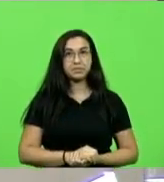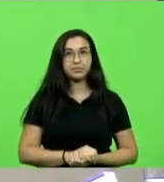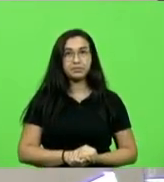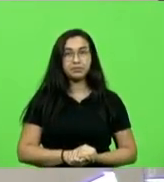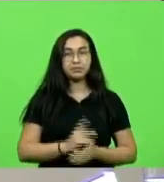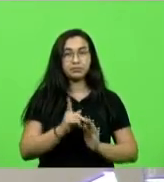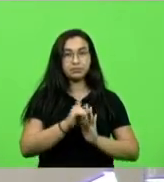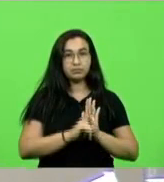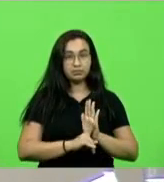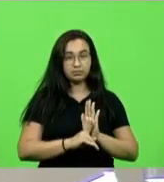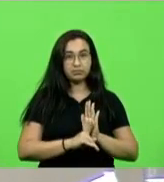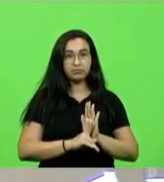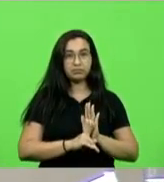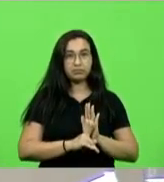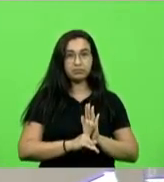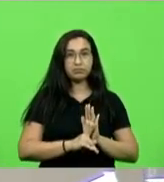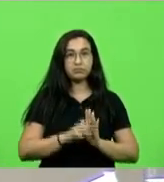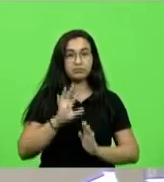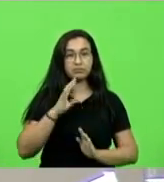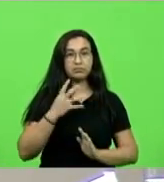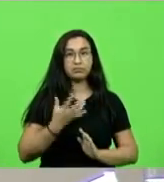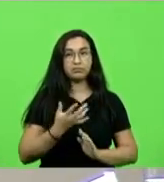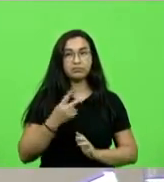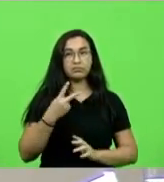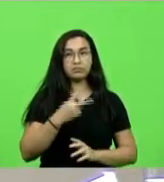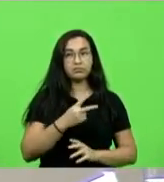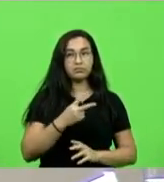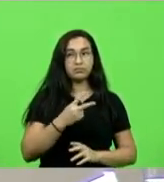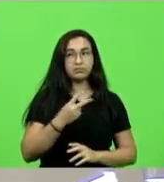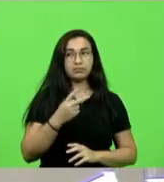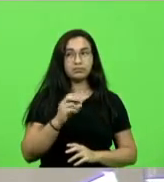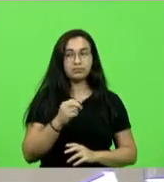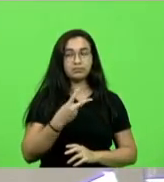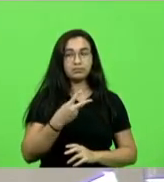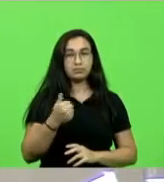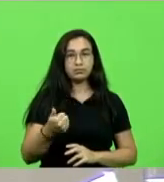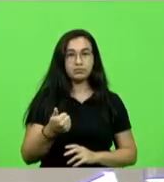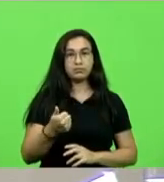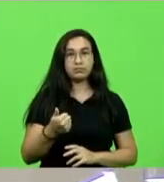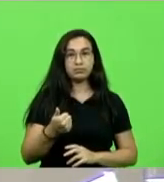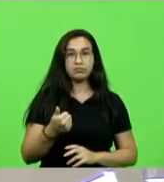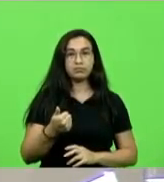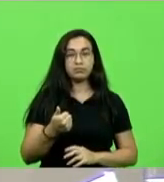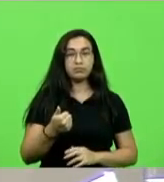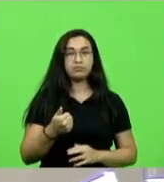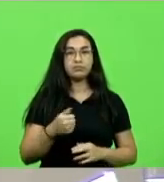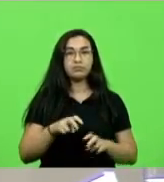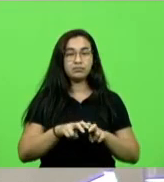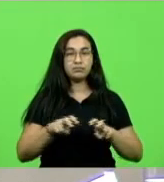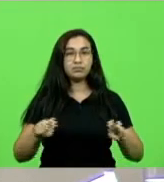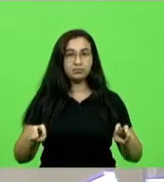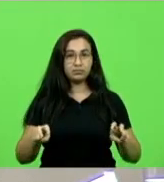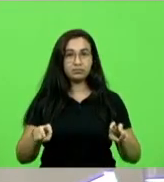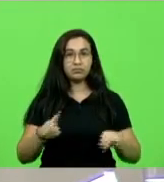projeto de resolução 2.3-2021, origem legislativa, autor, mesa diretora,